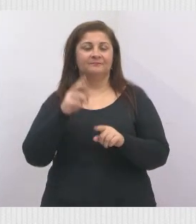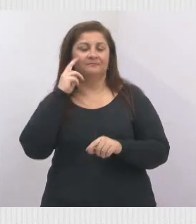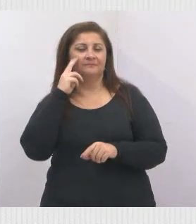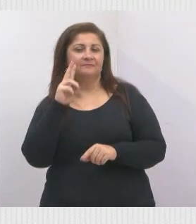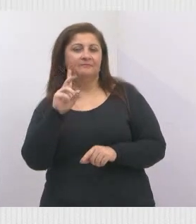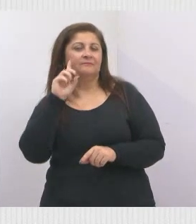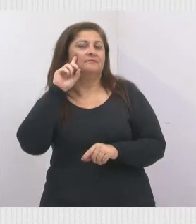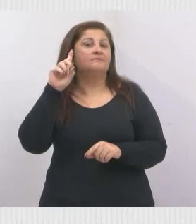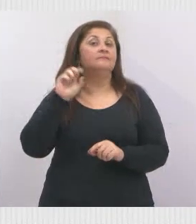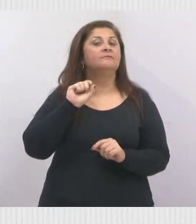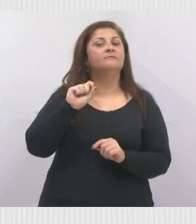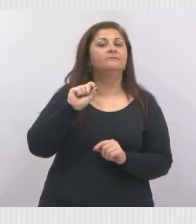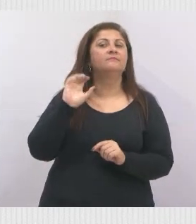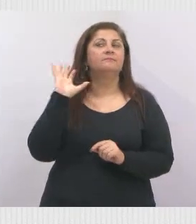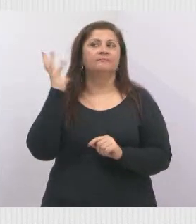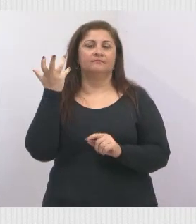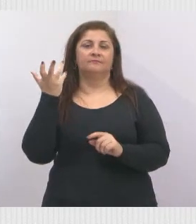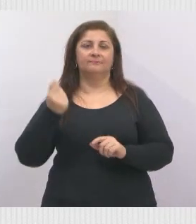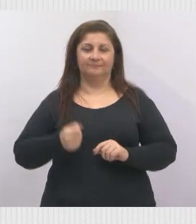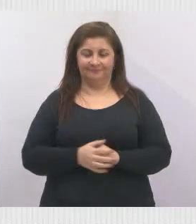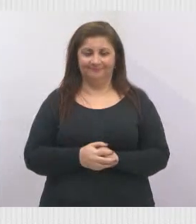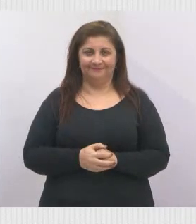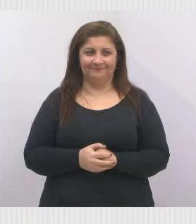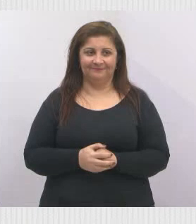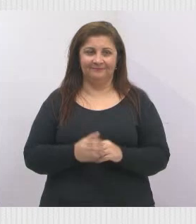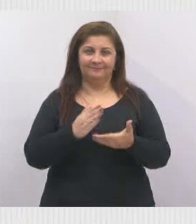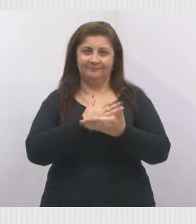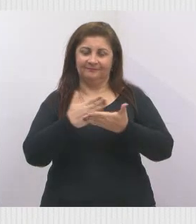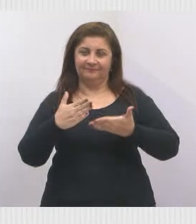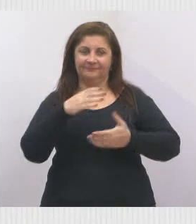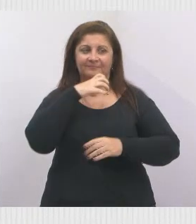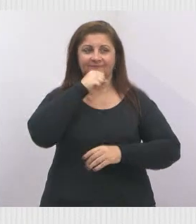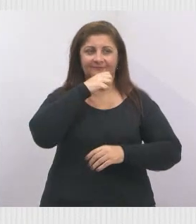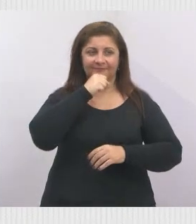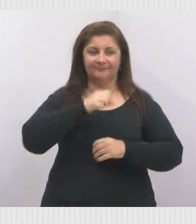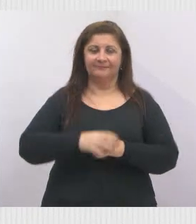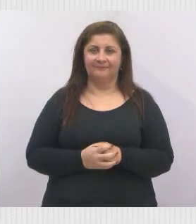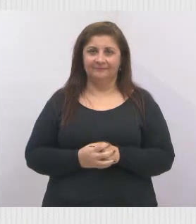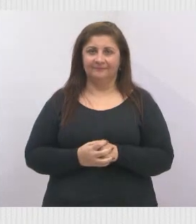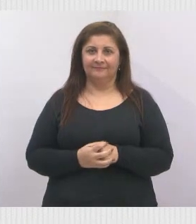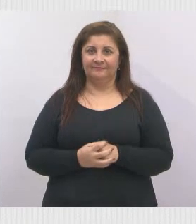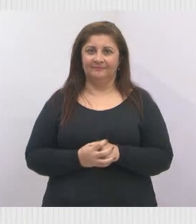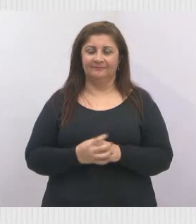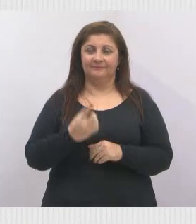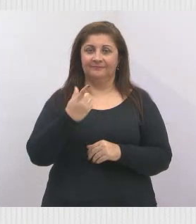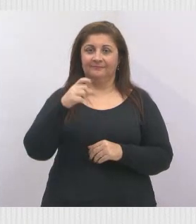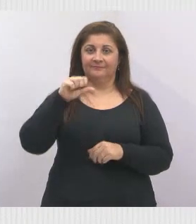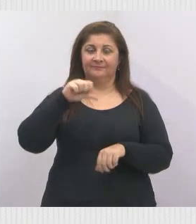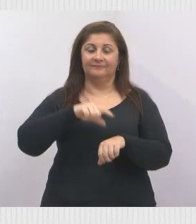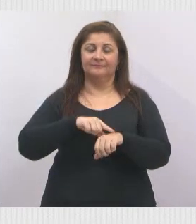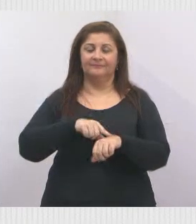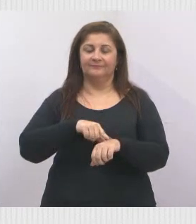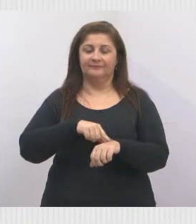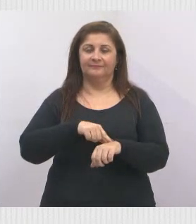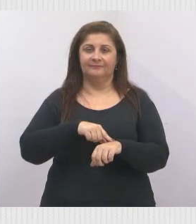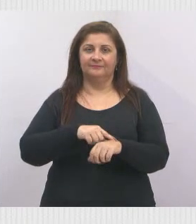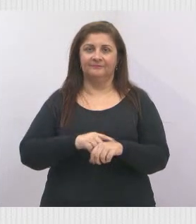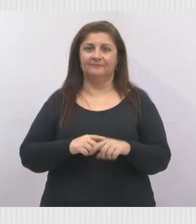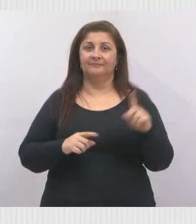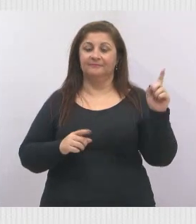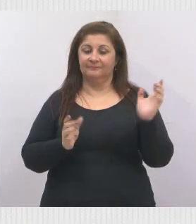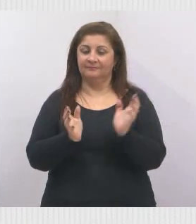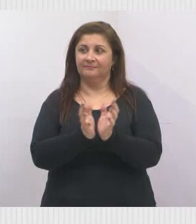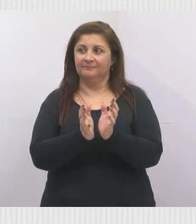eventos. Então, a abertura é sexta-feira, 19 horas, com a banda Canaviá. Então,